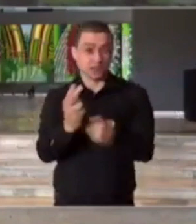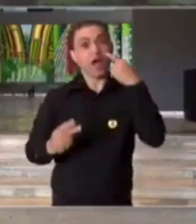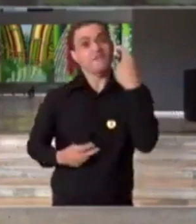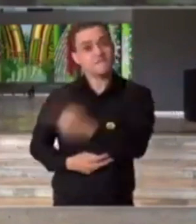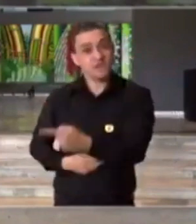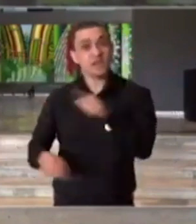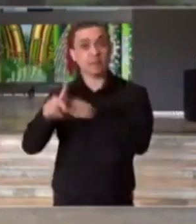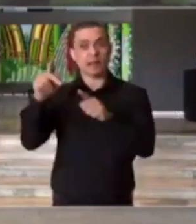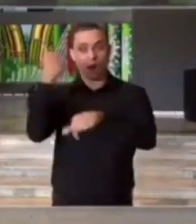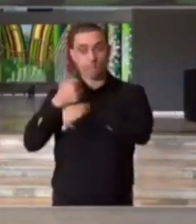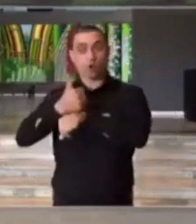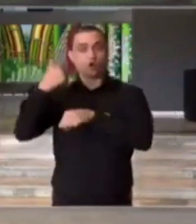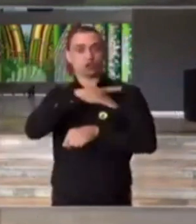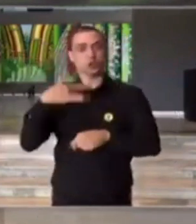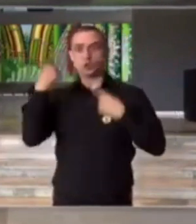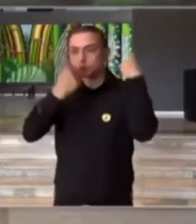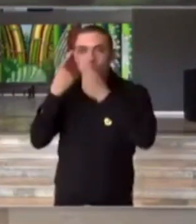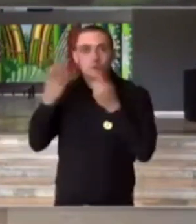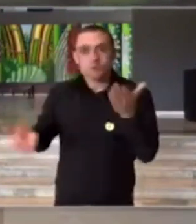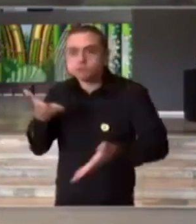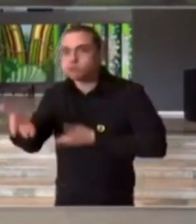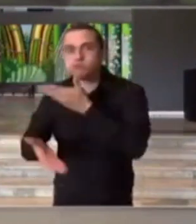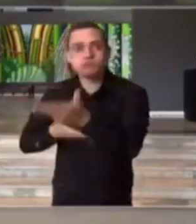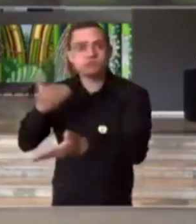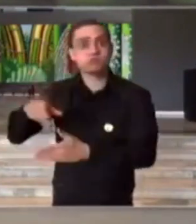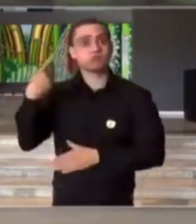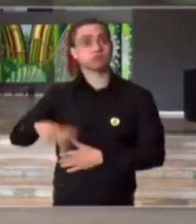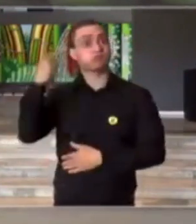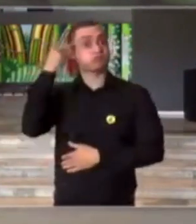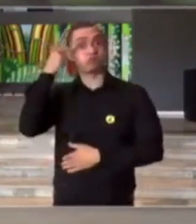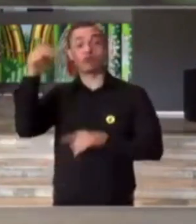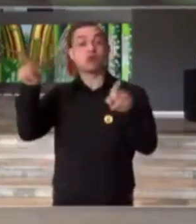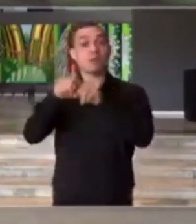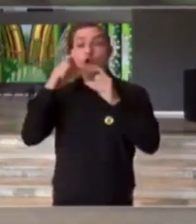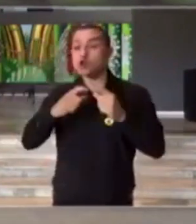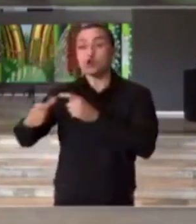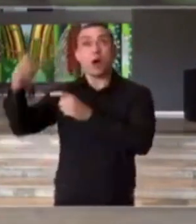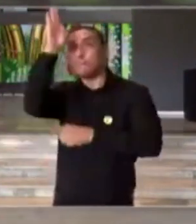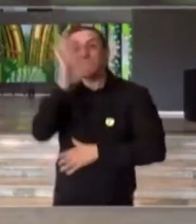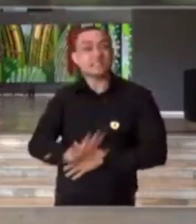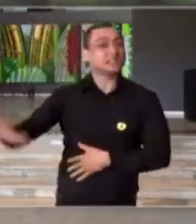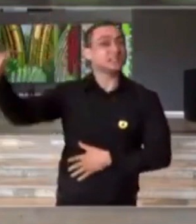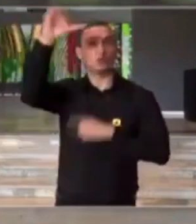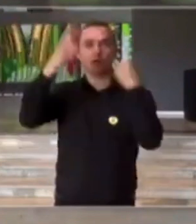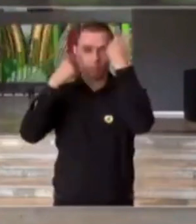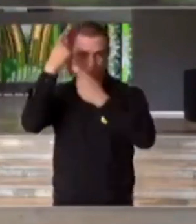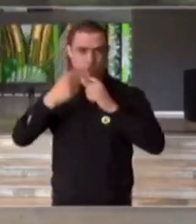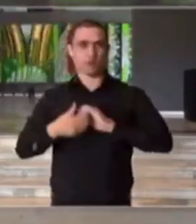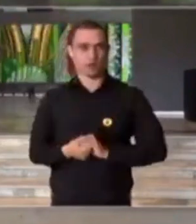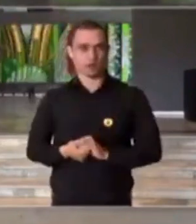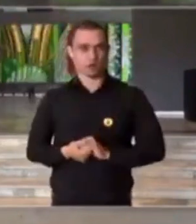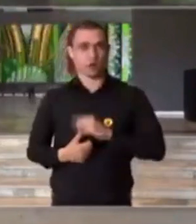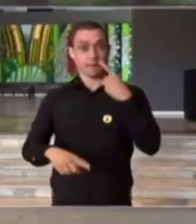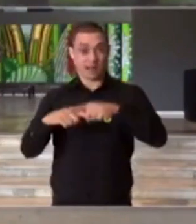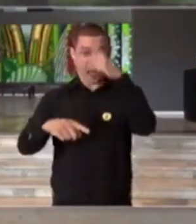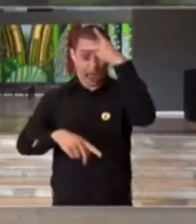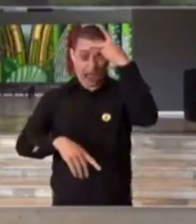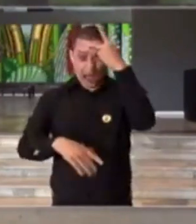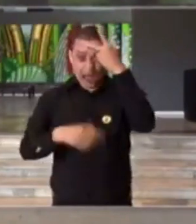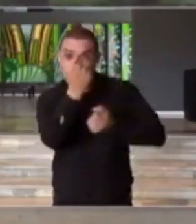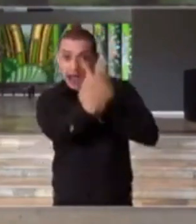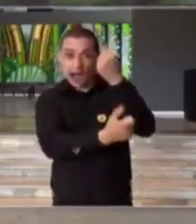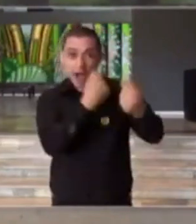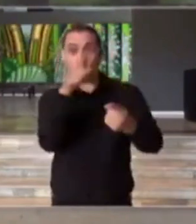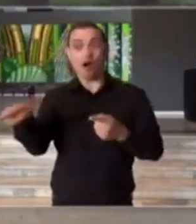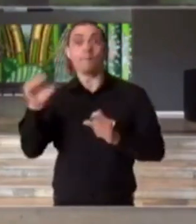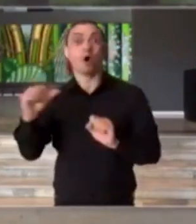preocupação dos profissionais de saúde de São Paulo e de toda a parte do Brasil com aquelas pessoas que podem